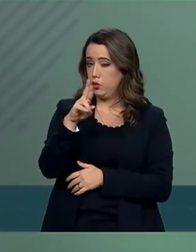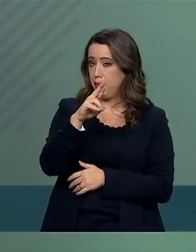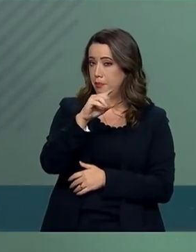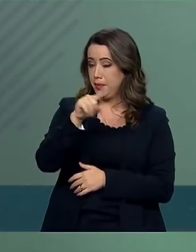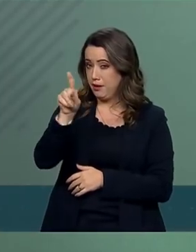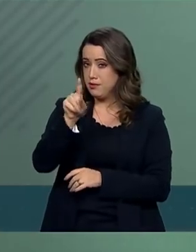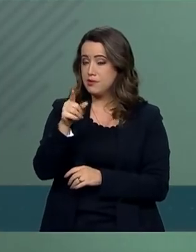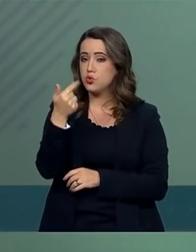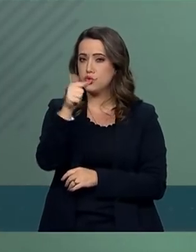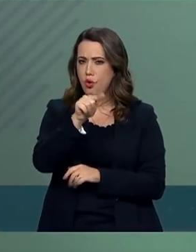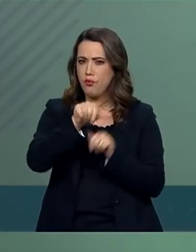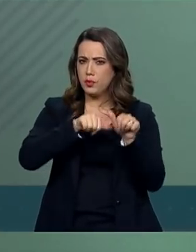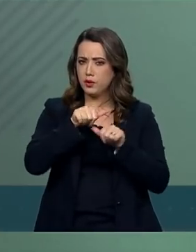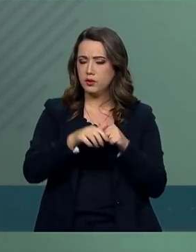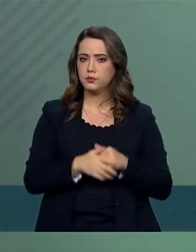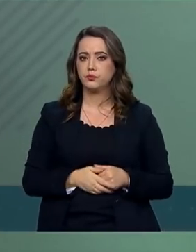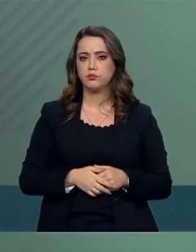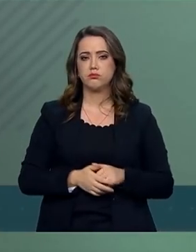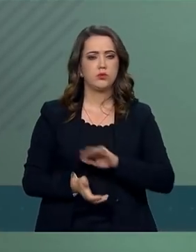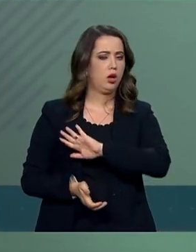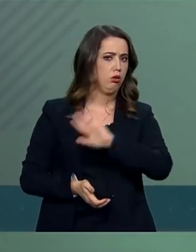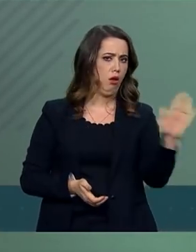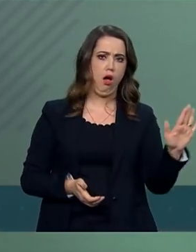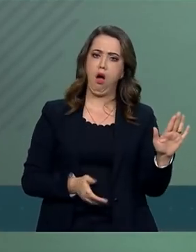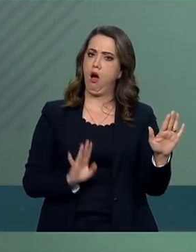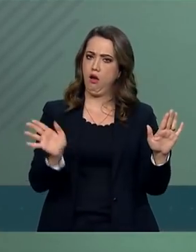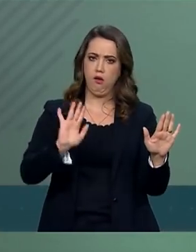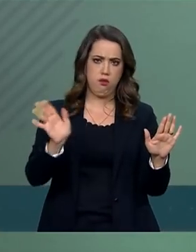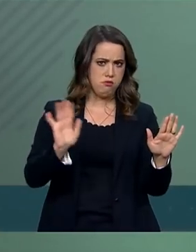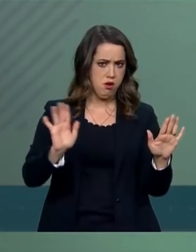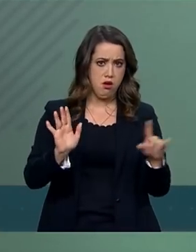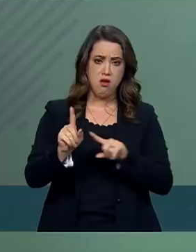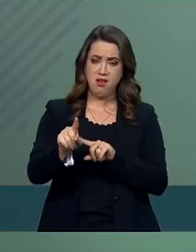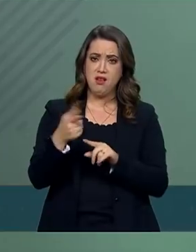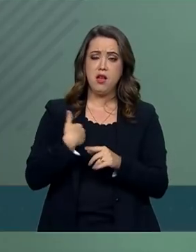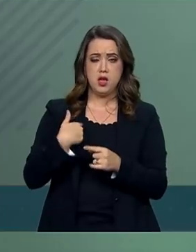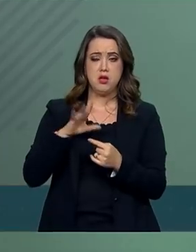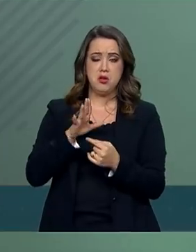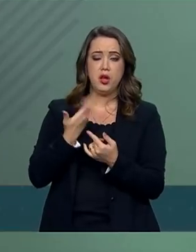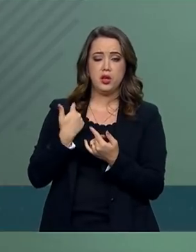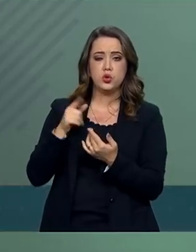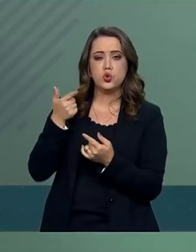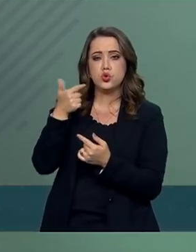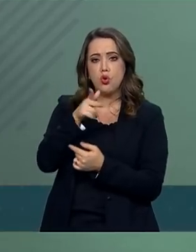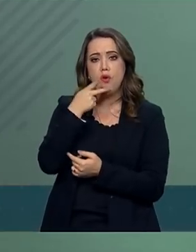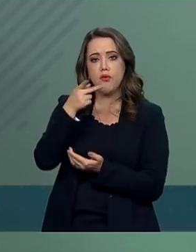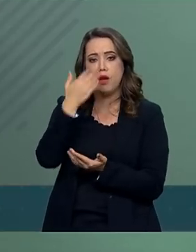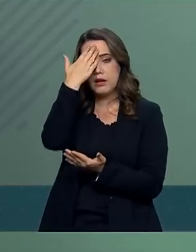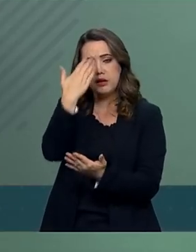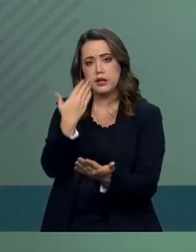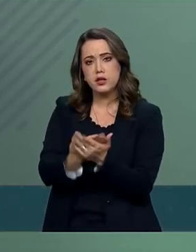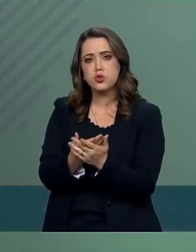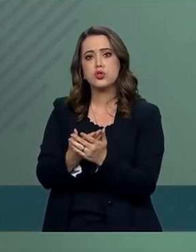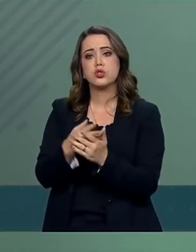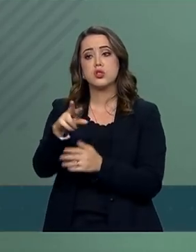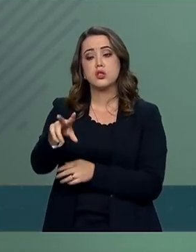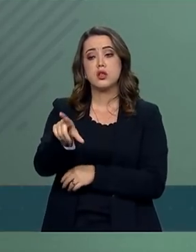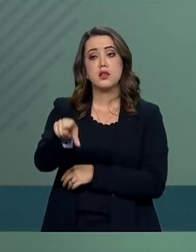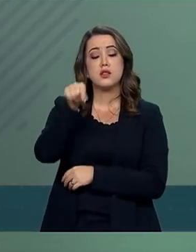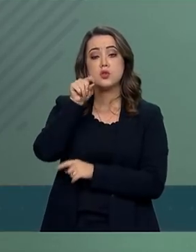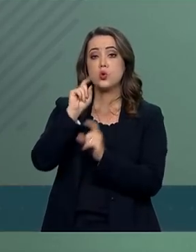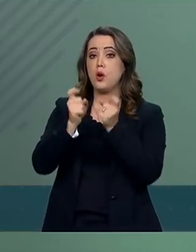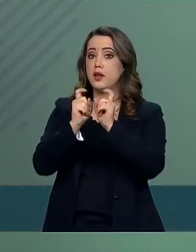reafirma a importância que ele atribui às decisões administrativas da Petrobras no que se